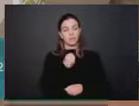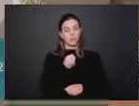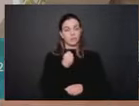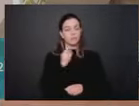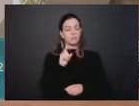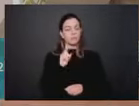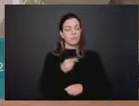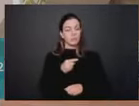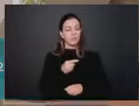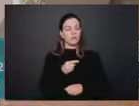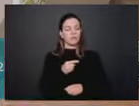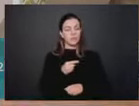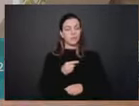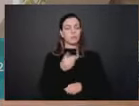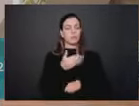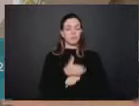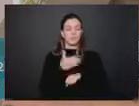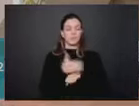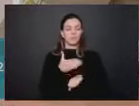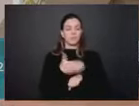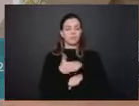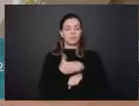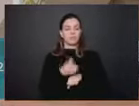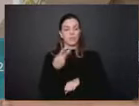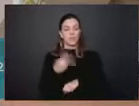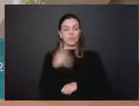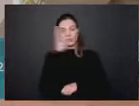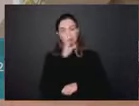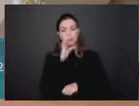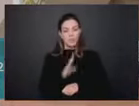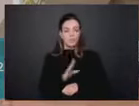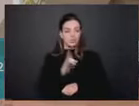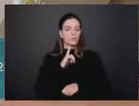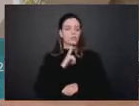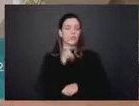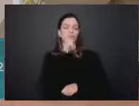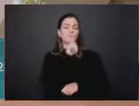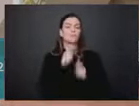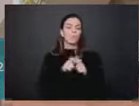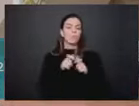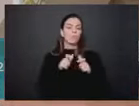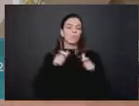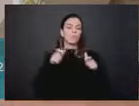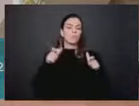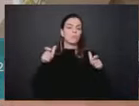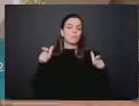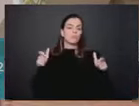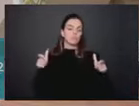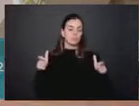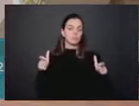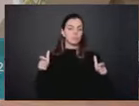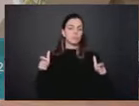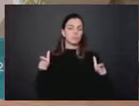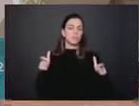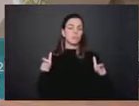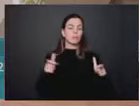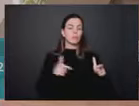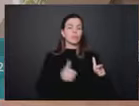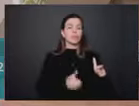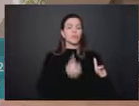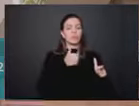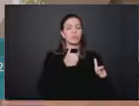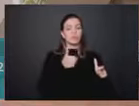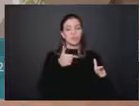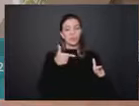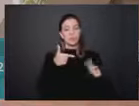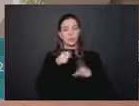Enquanto no Brasil, apesar de um crescimento constante e acelerado desde 2014, que nos últimos 12 meses ficou na casa de